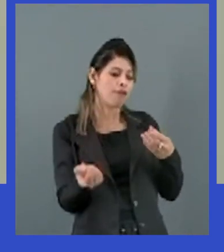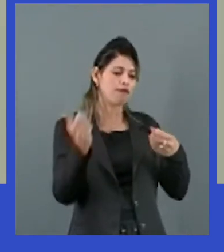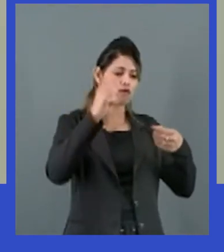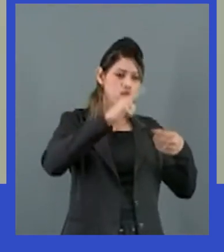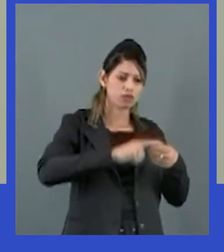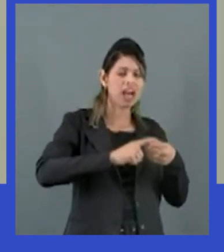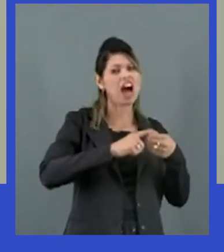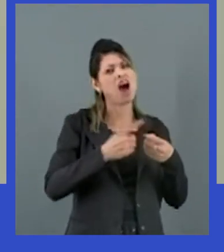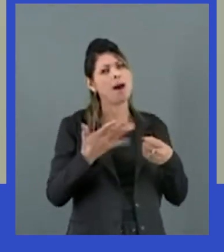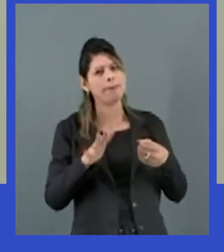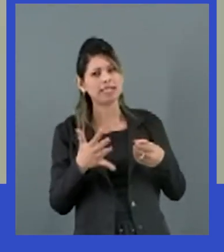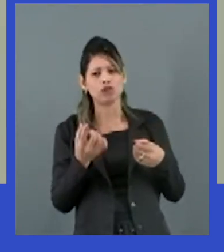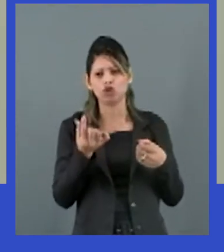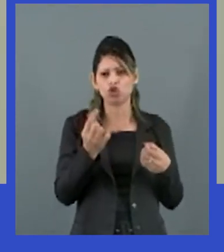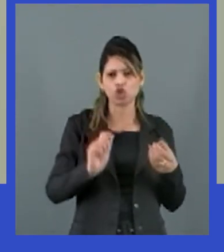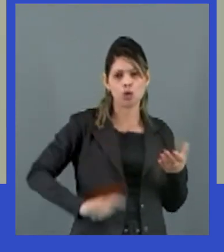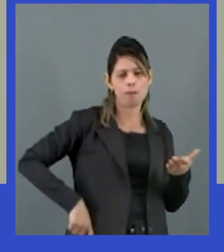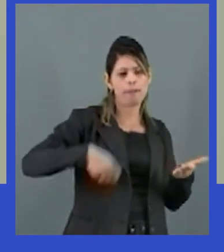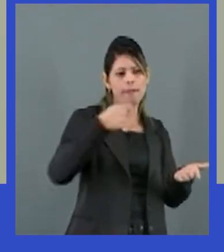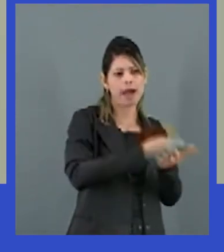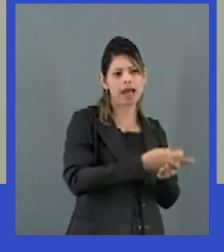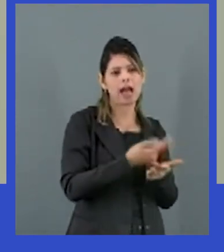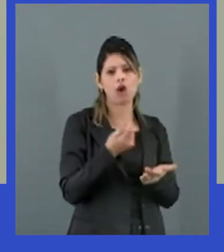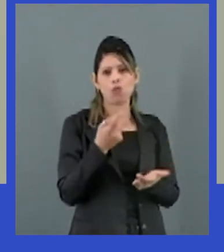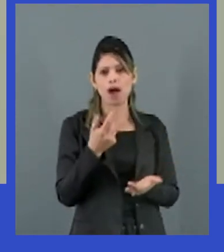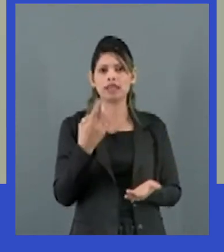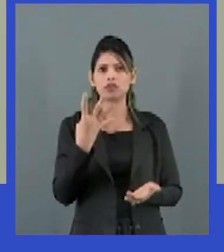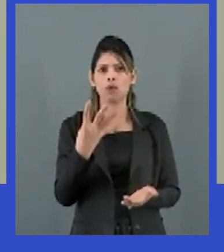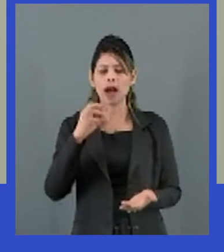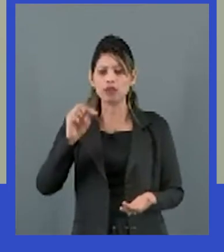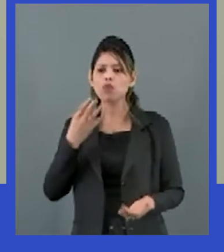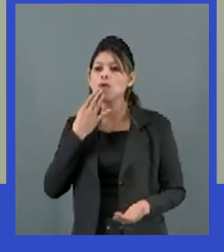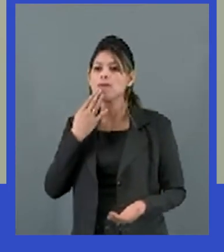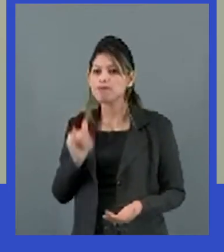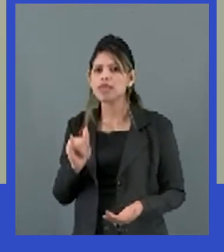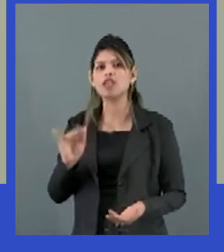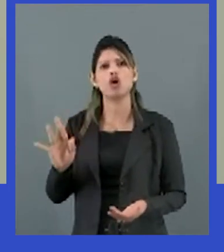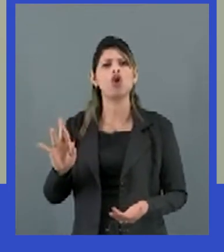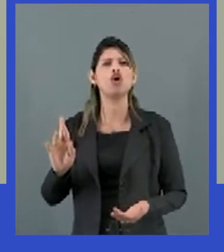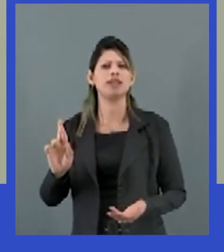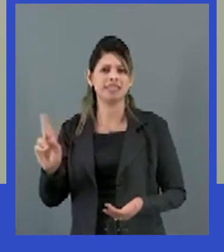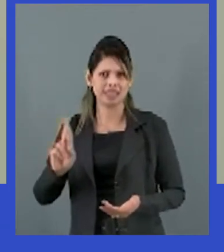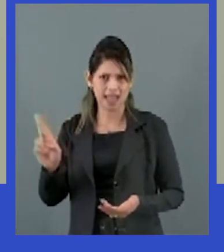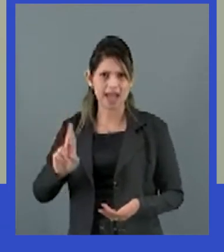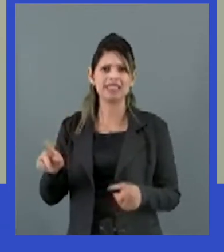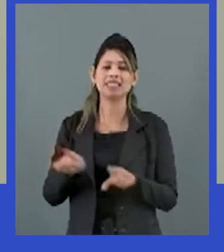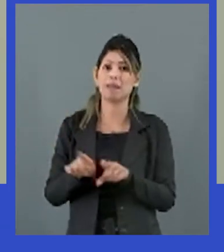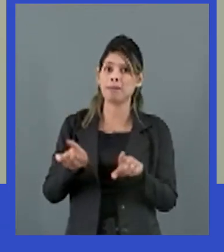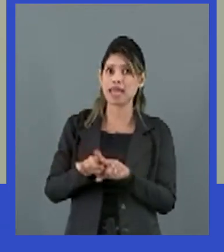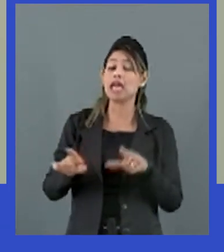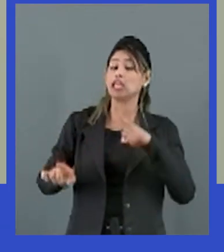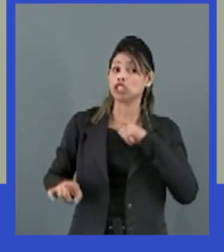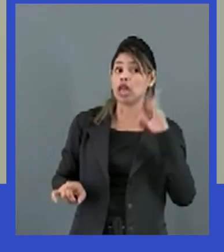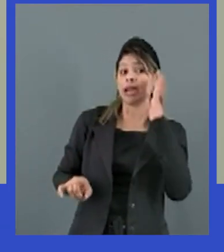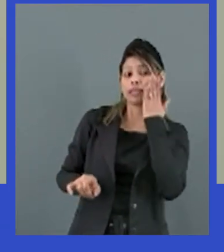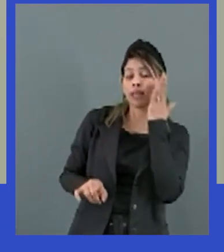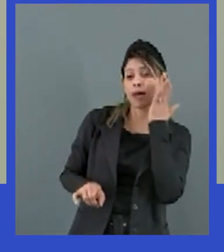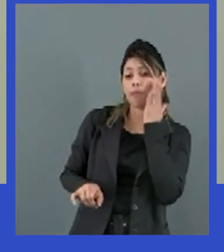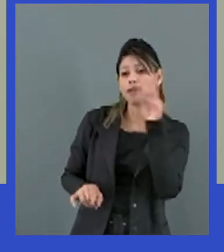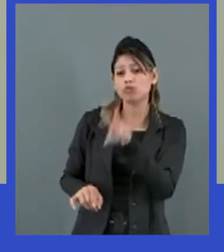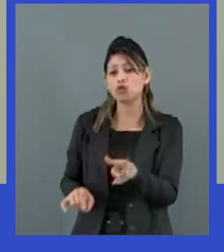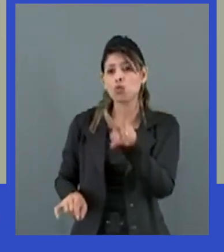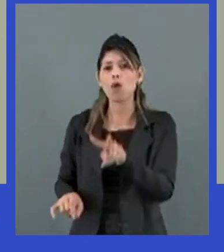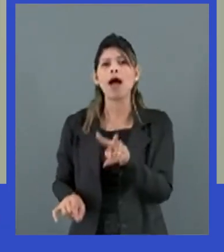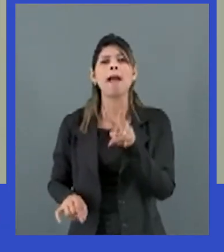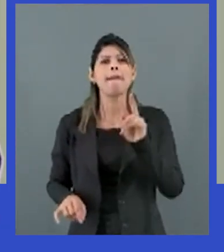em quase 4 bilhões de reais, mais só em creches, são quase 1.300 creches que estão paradas e inacabadas neste país.